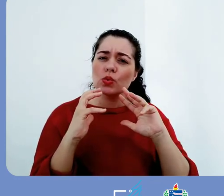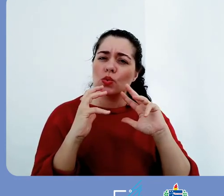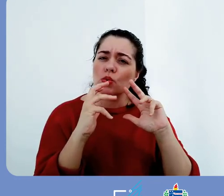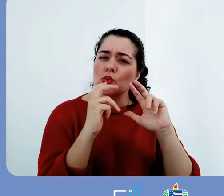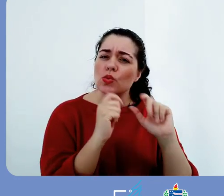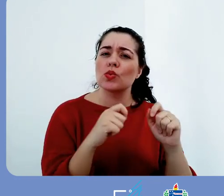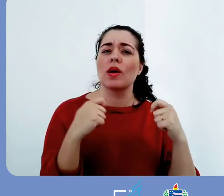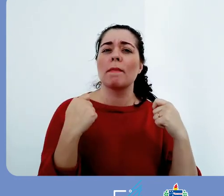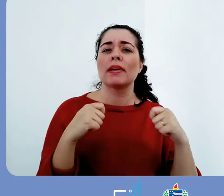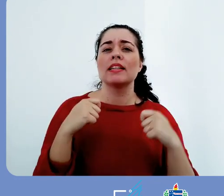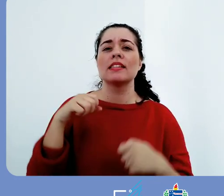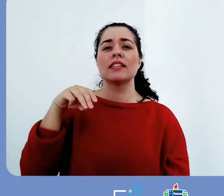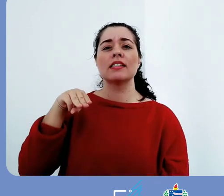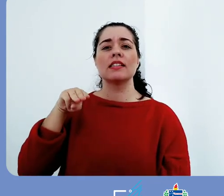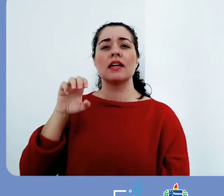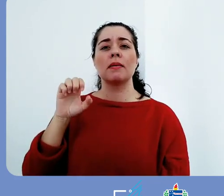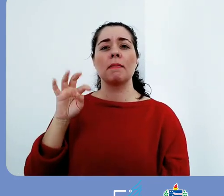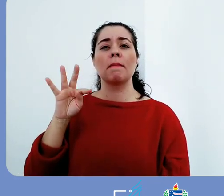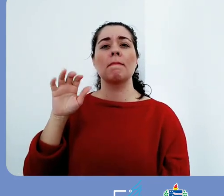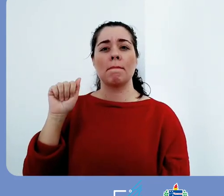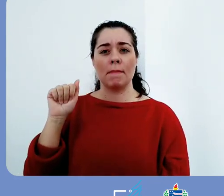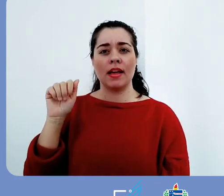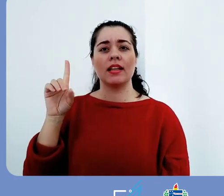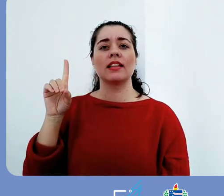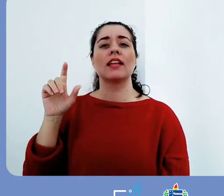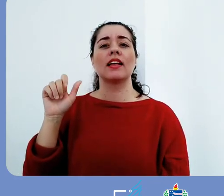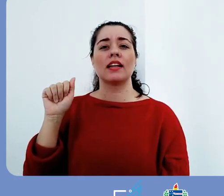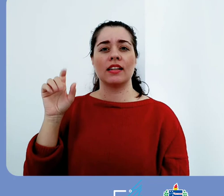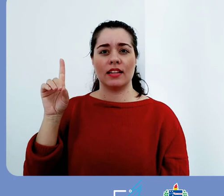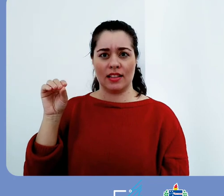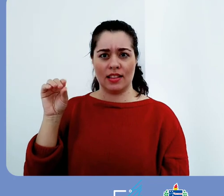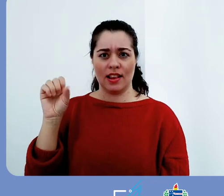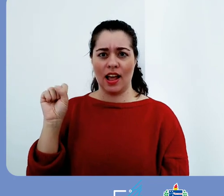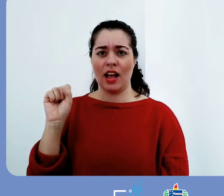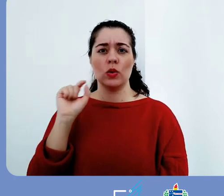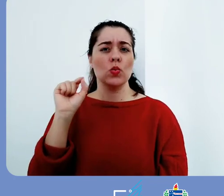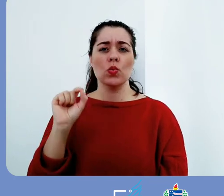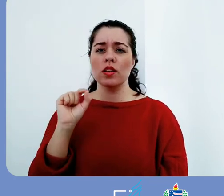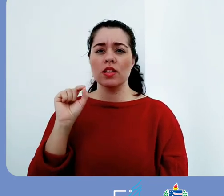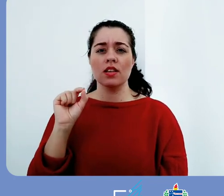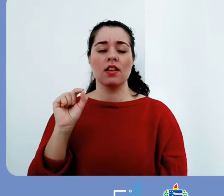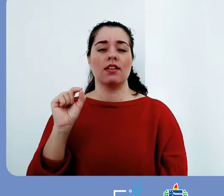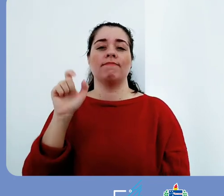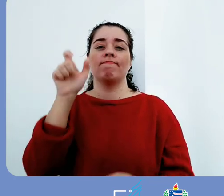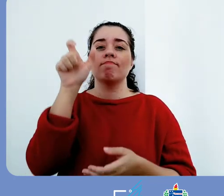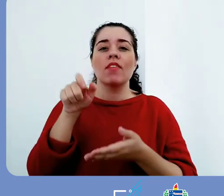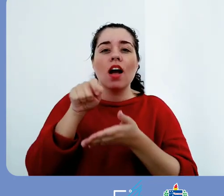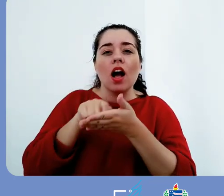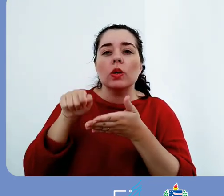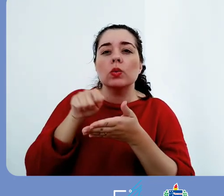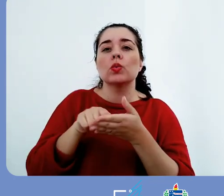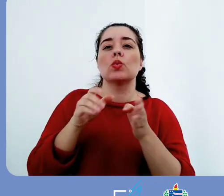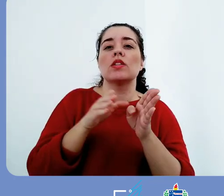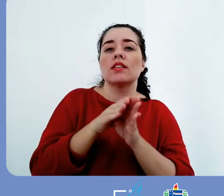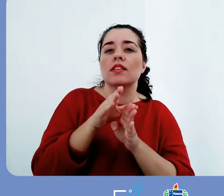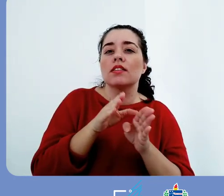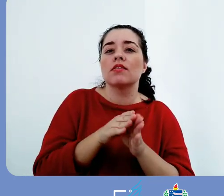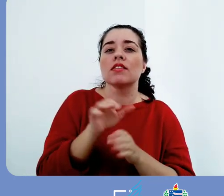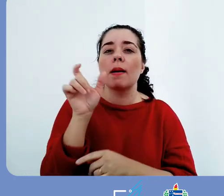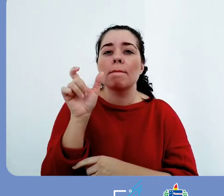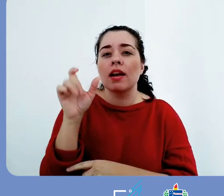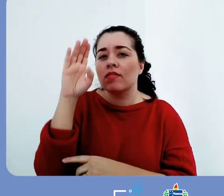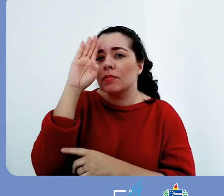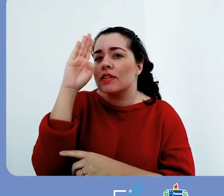enfim, todos os detalhes que são solicitados na ficha de envio de um arquivo. E quem tiver interesse ao